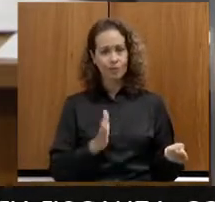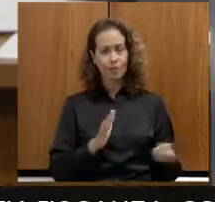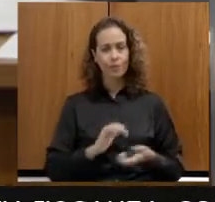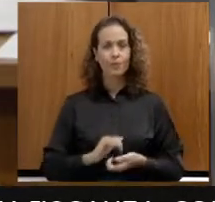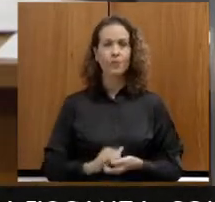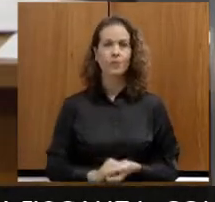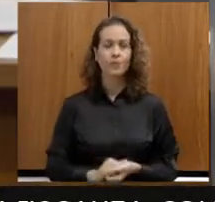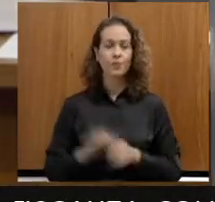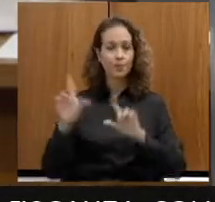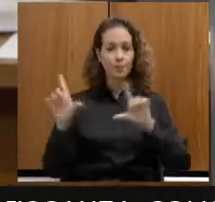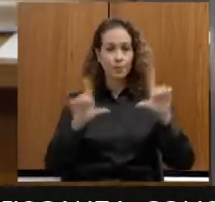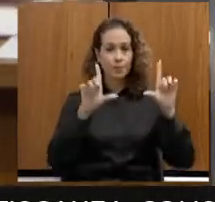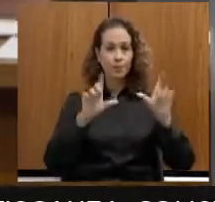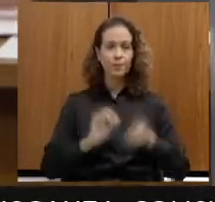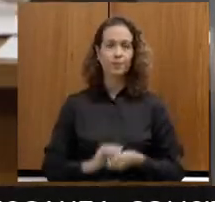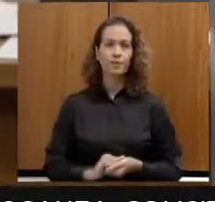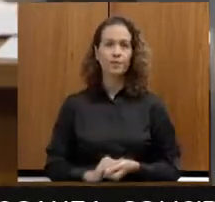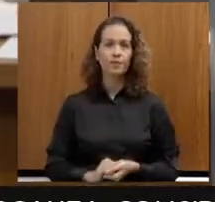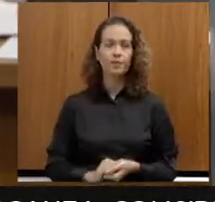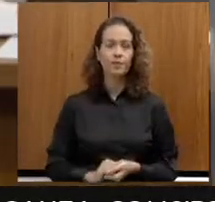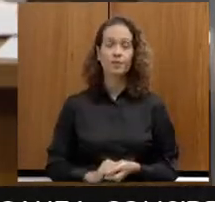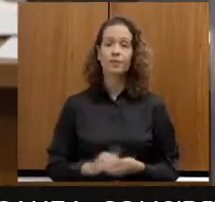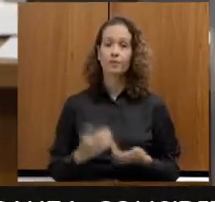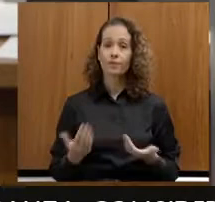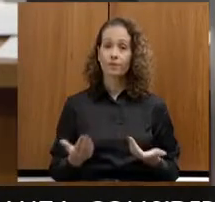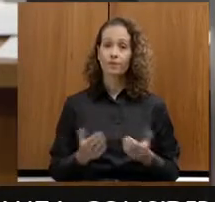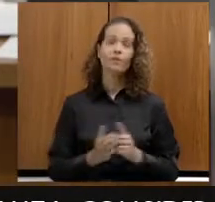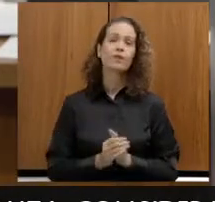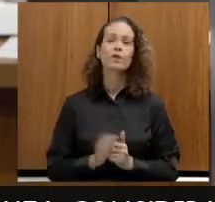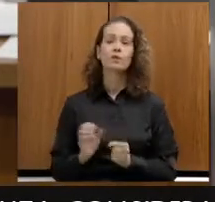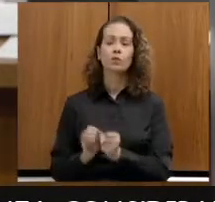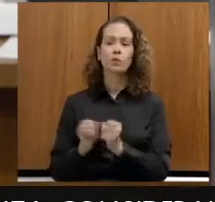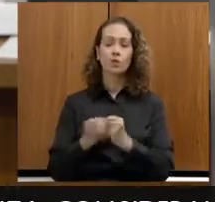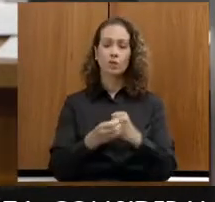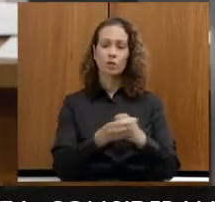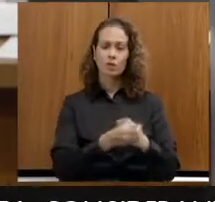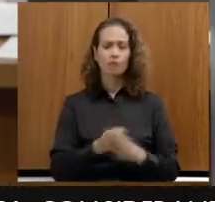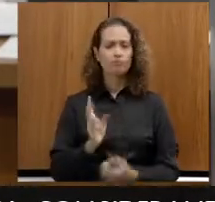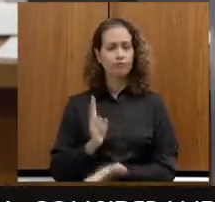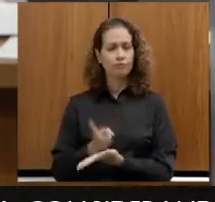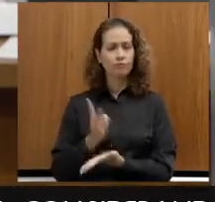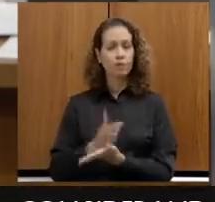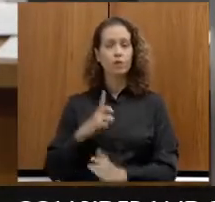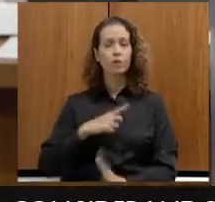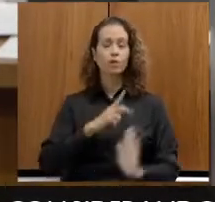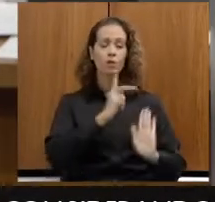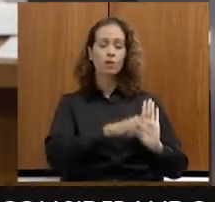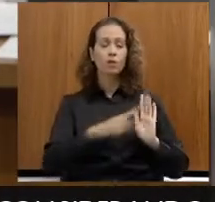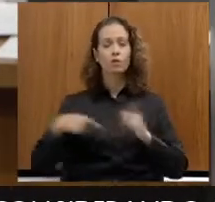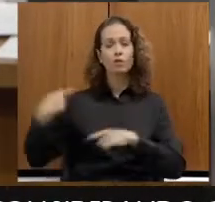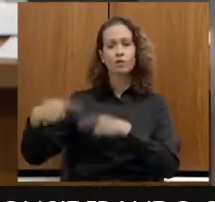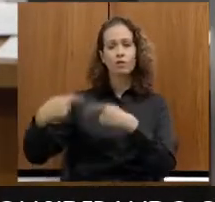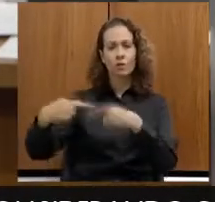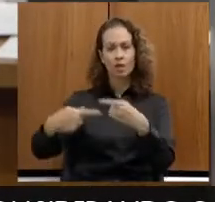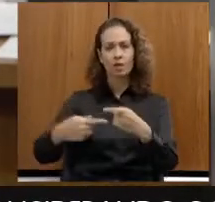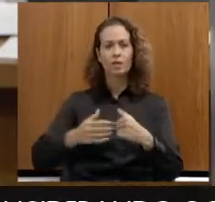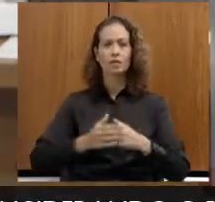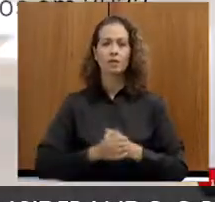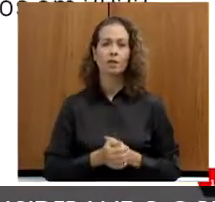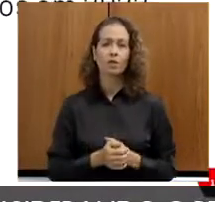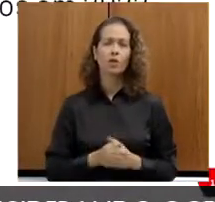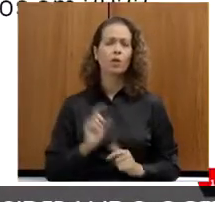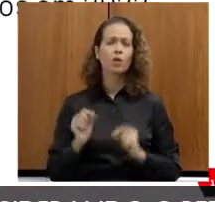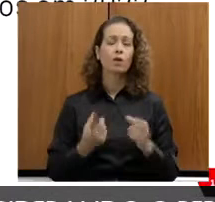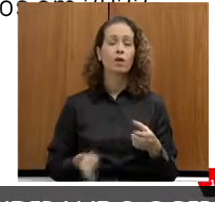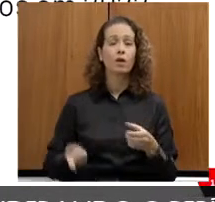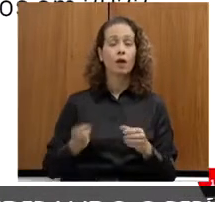Por favor. Nesses mesmos municípios do Percursos Gerais, eu tenho o projeto Geração Esporte, que é voltado para